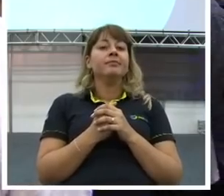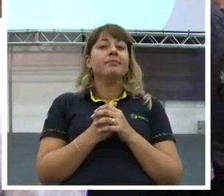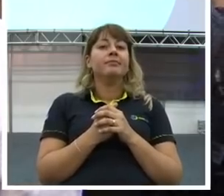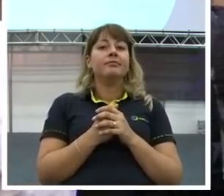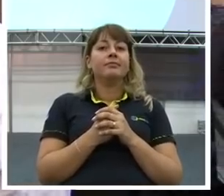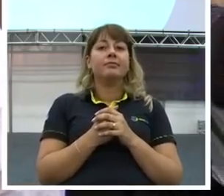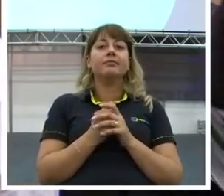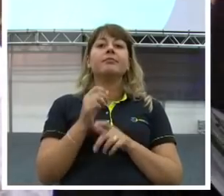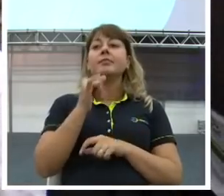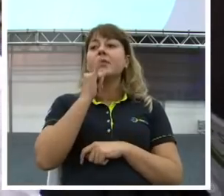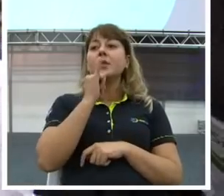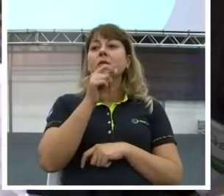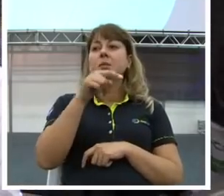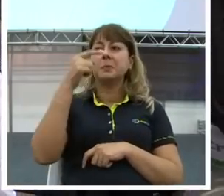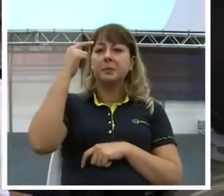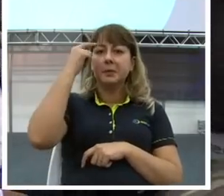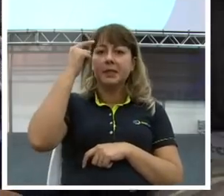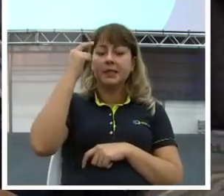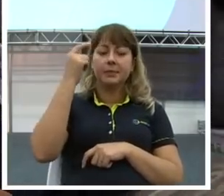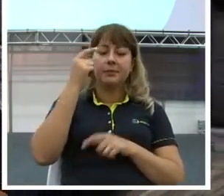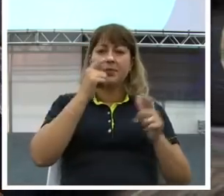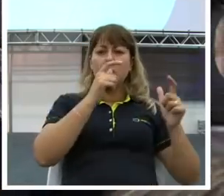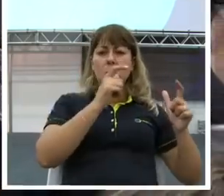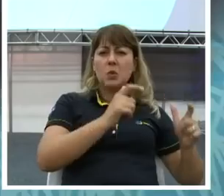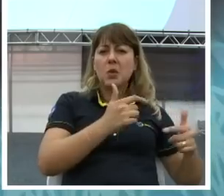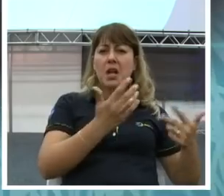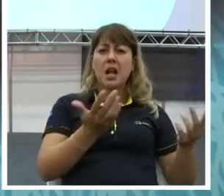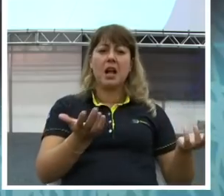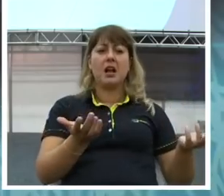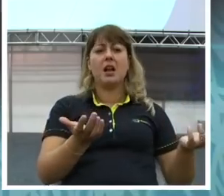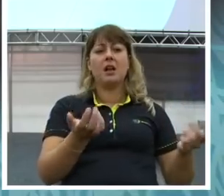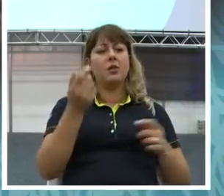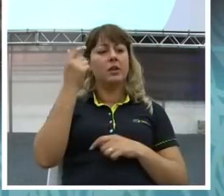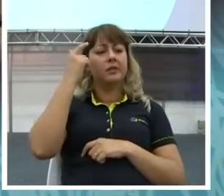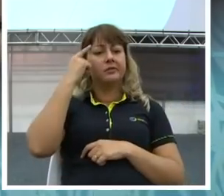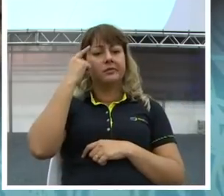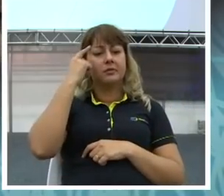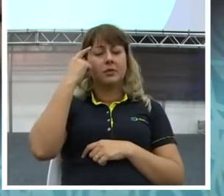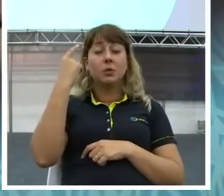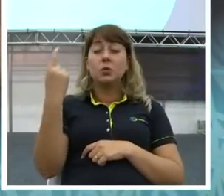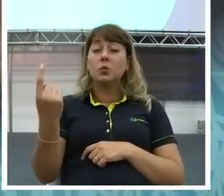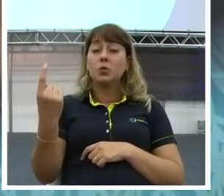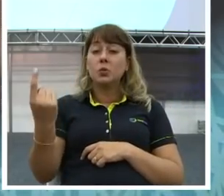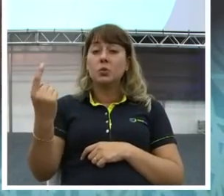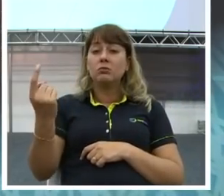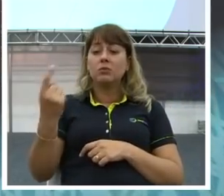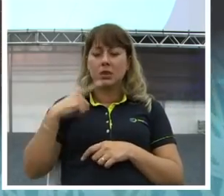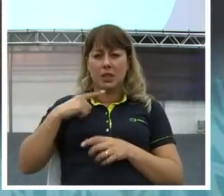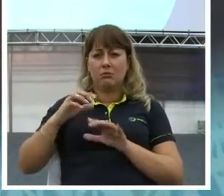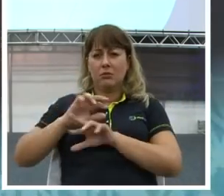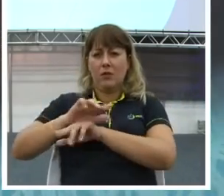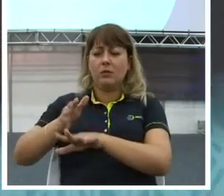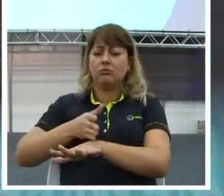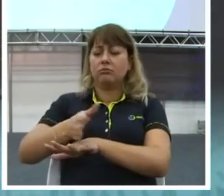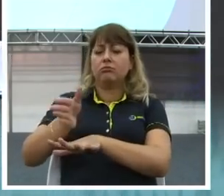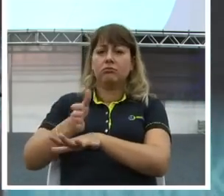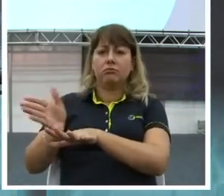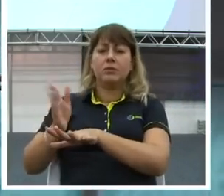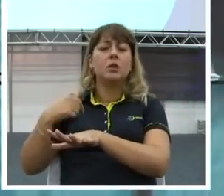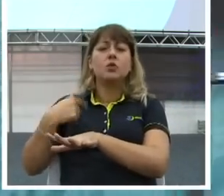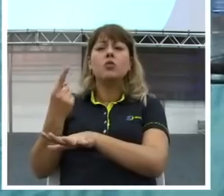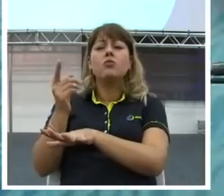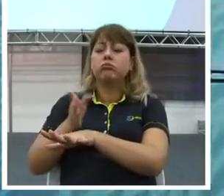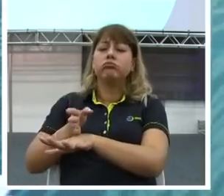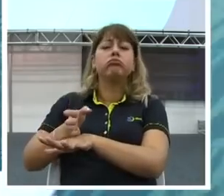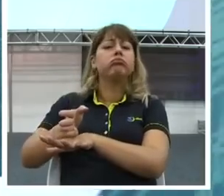Você não pode ficar preso nem num lugar. E nem num único segmento. Eu, por exemplo, atuo em